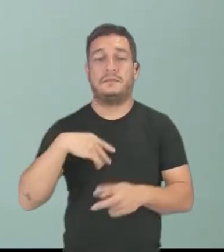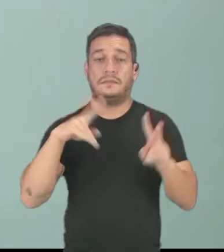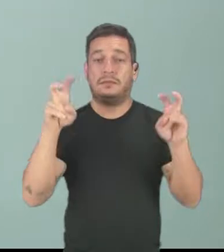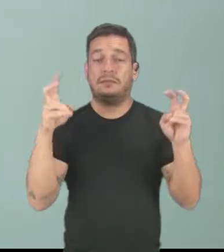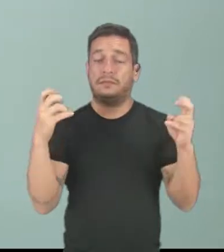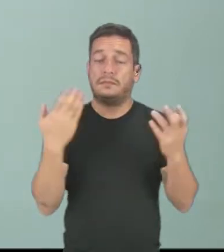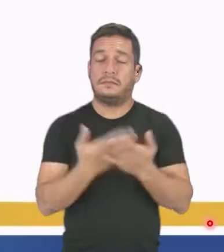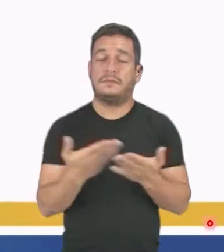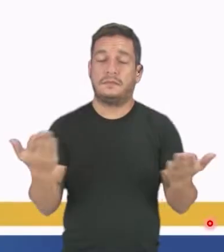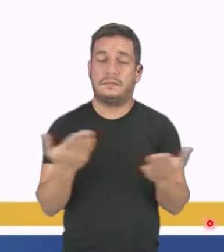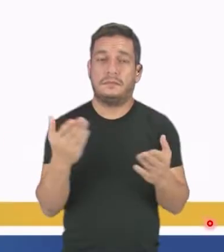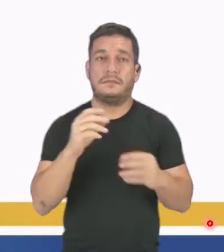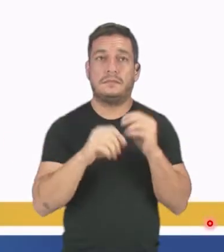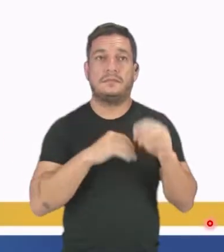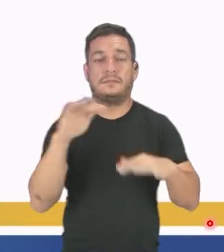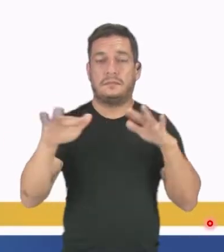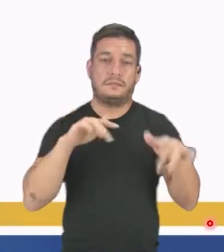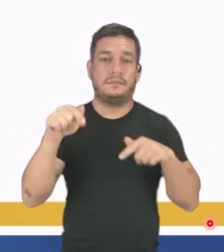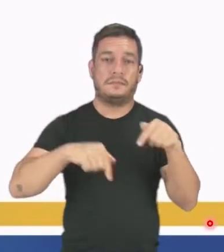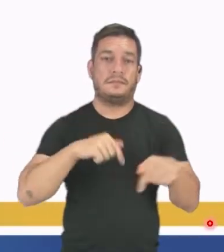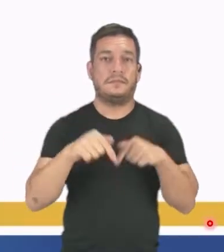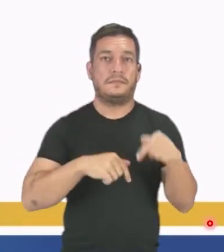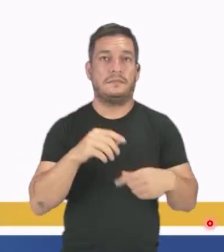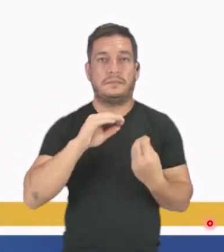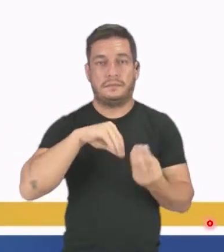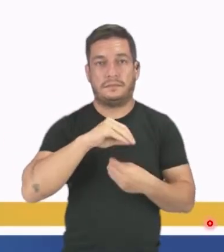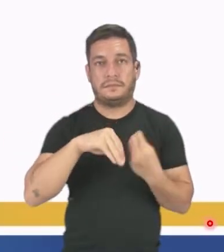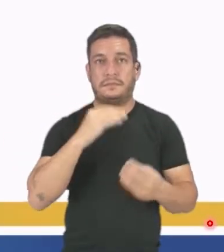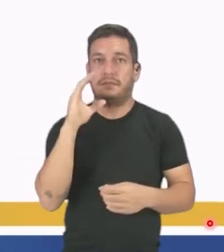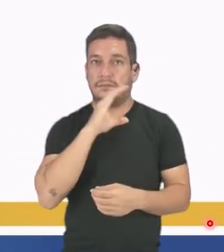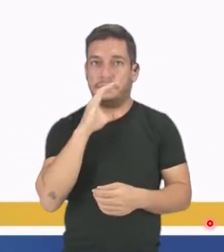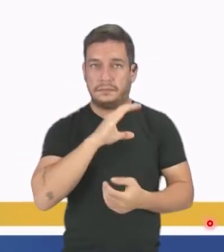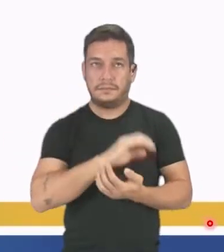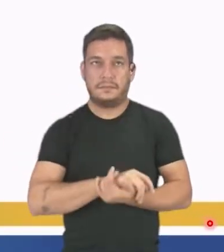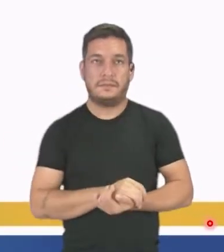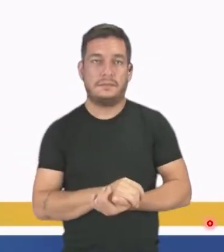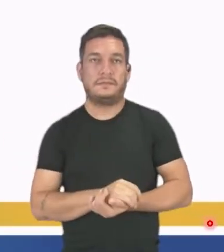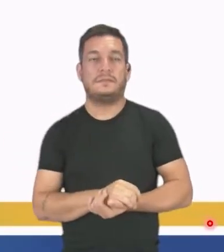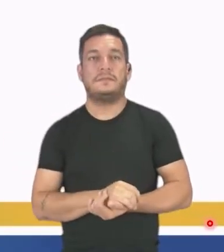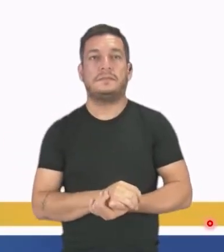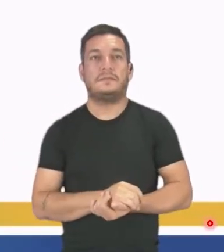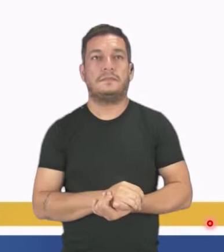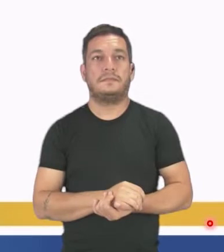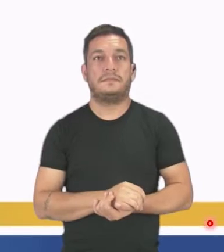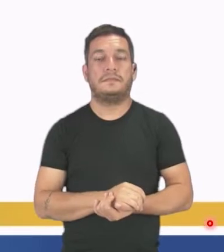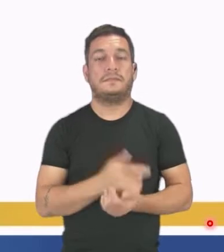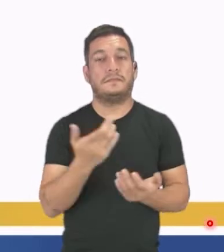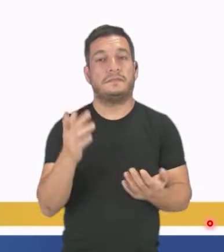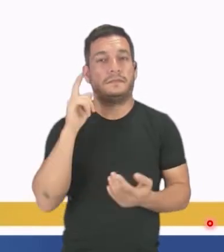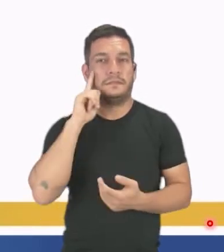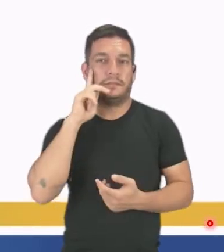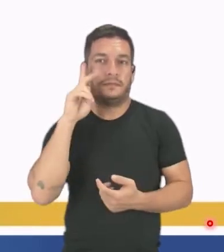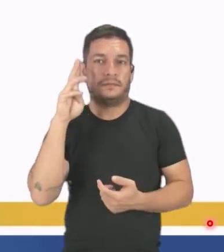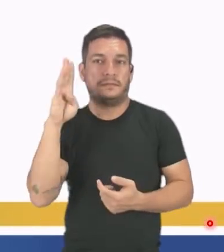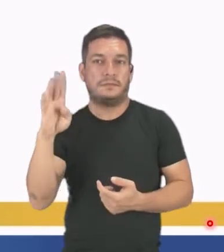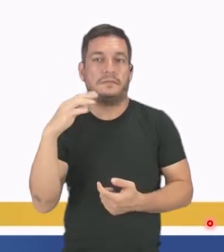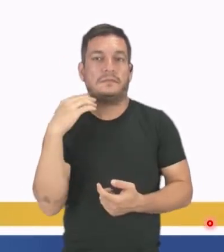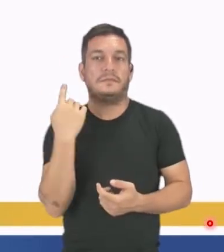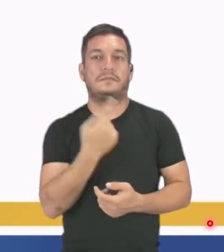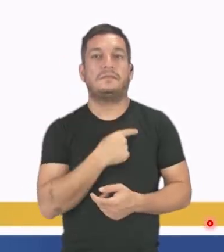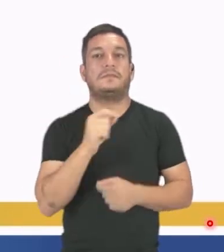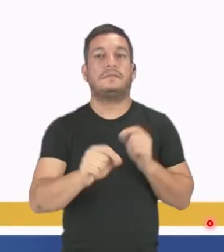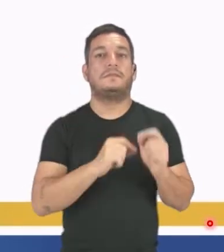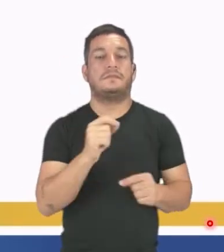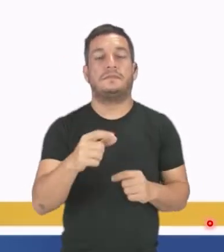tema da aula de hoje é cinética química, velocidade de reação. Durante o nosso cotidiano, nós